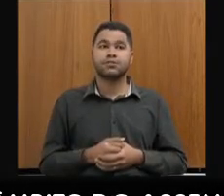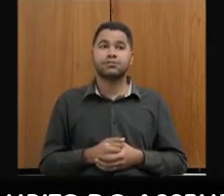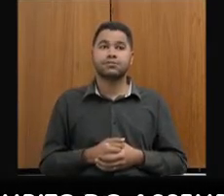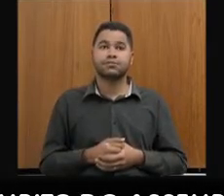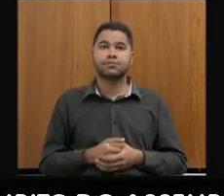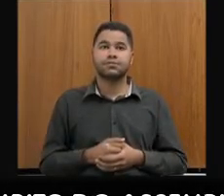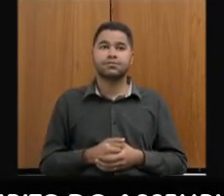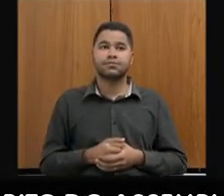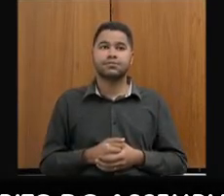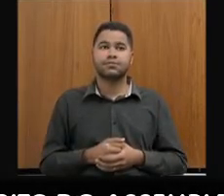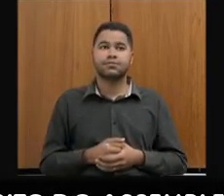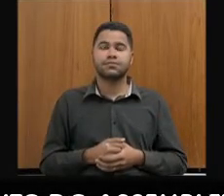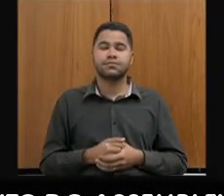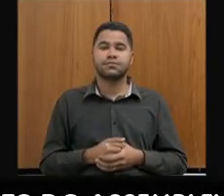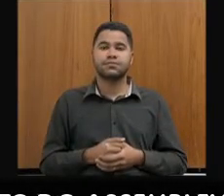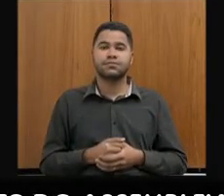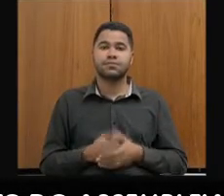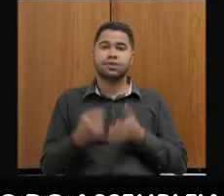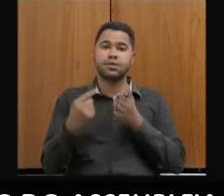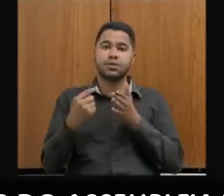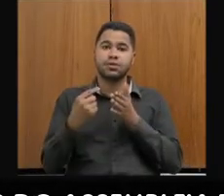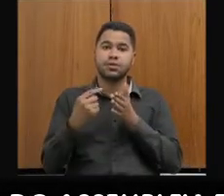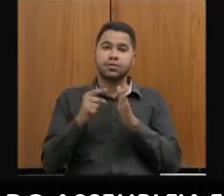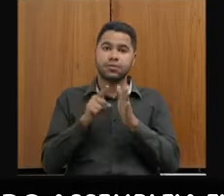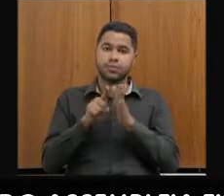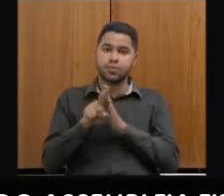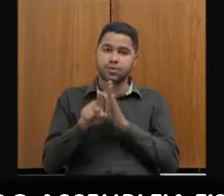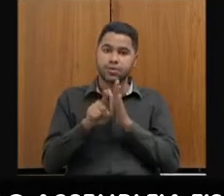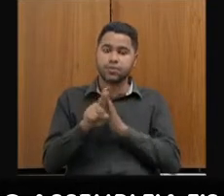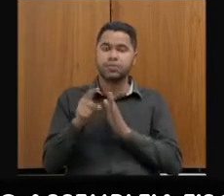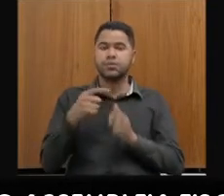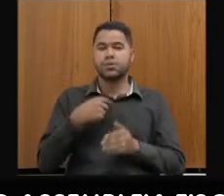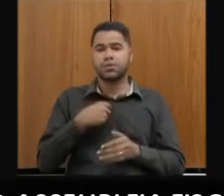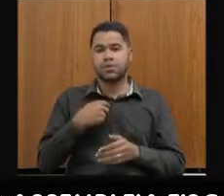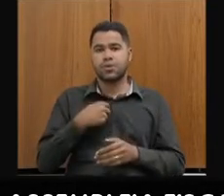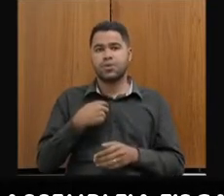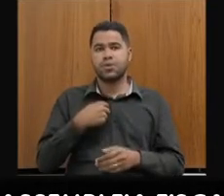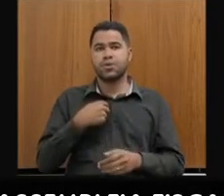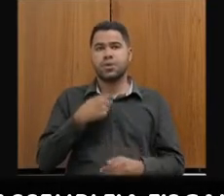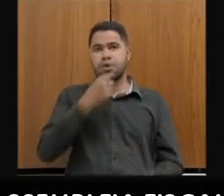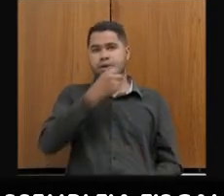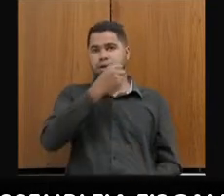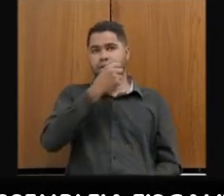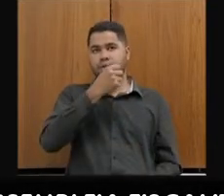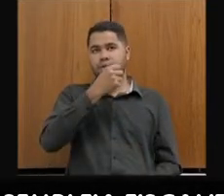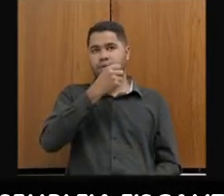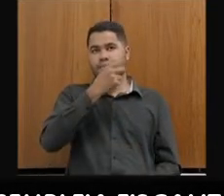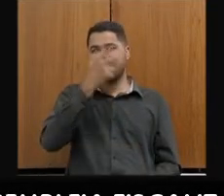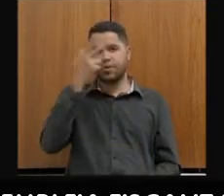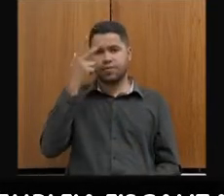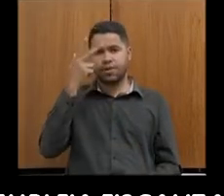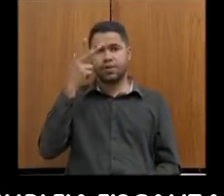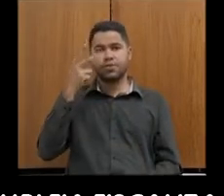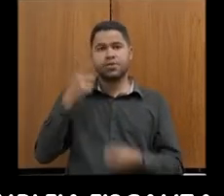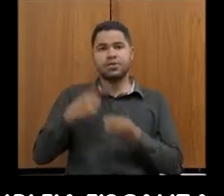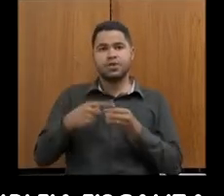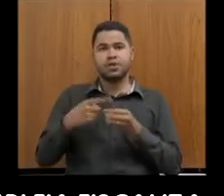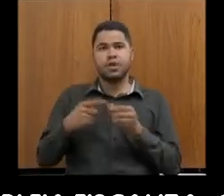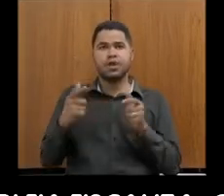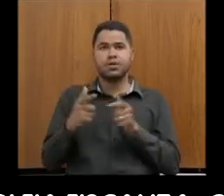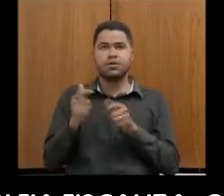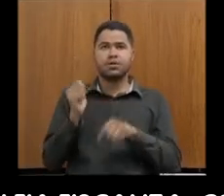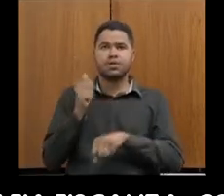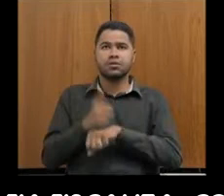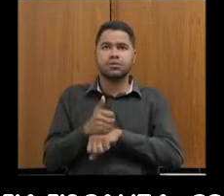Ainda para as perguntas, eu que prefeito de uma cidade pequena e lá quando assumi me